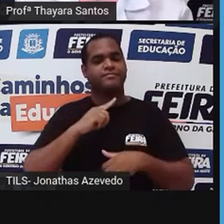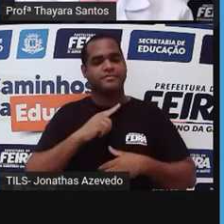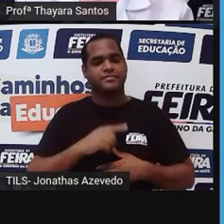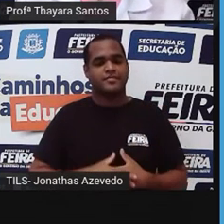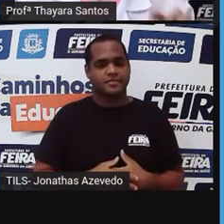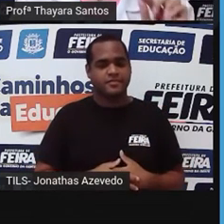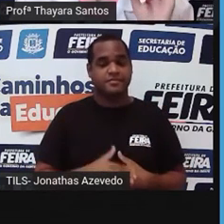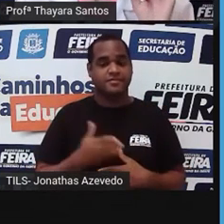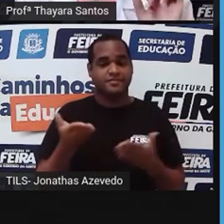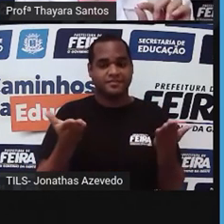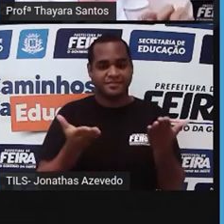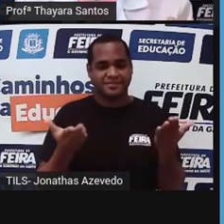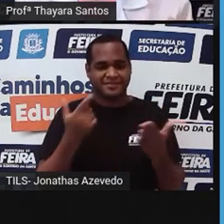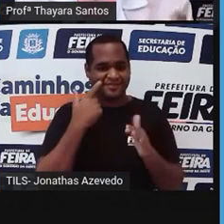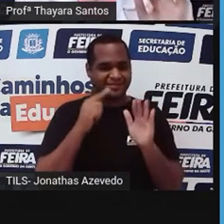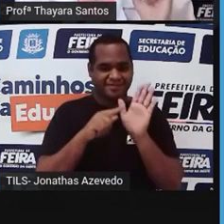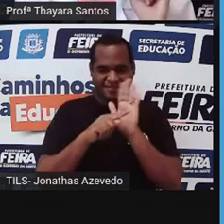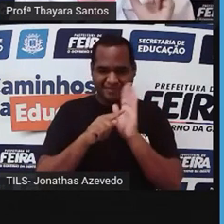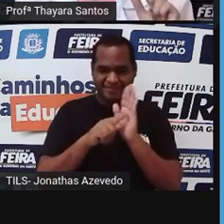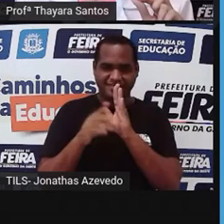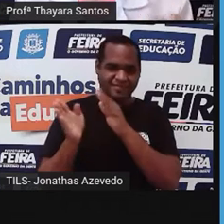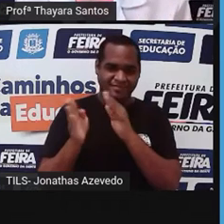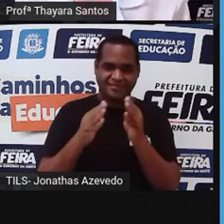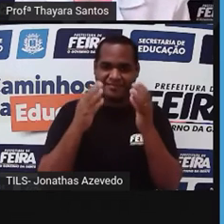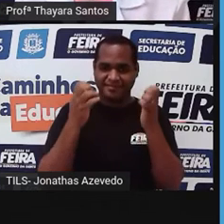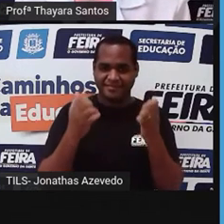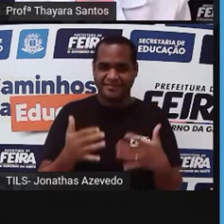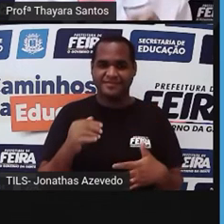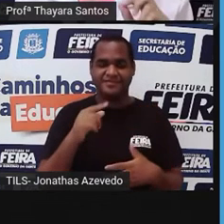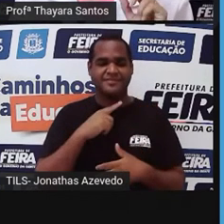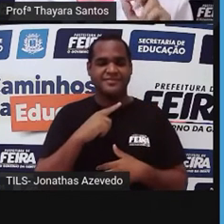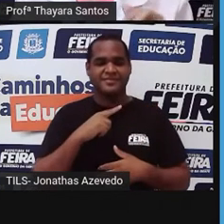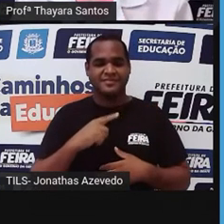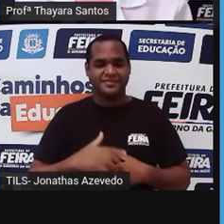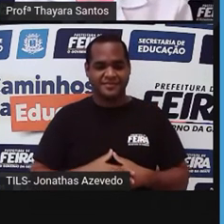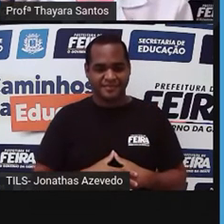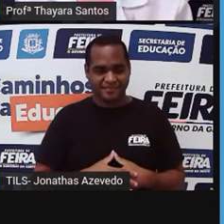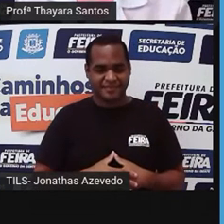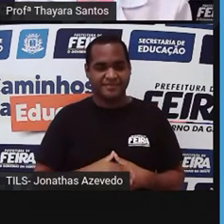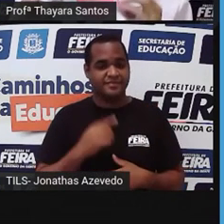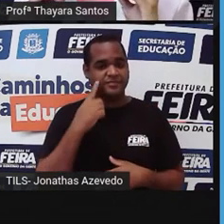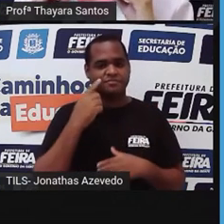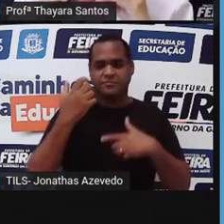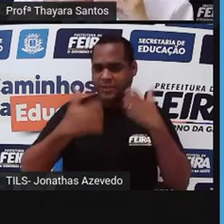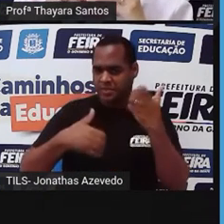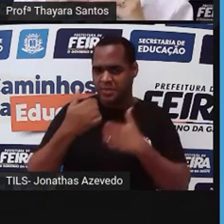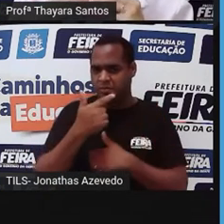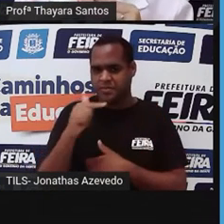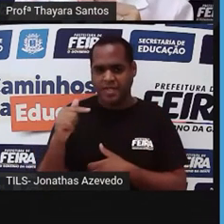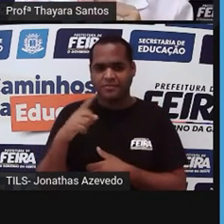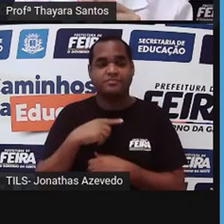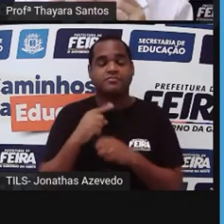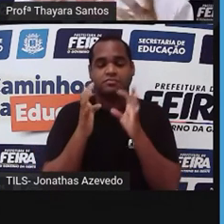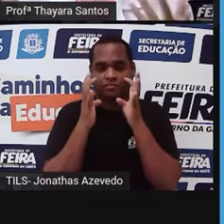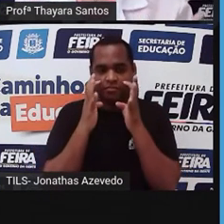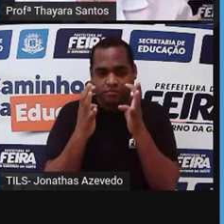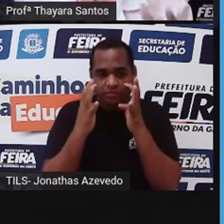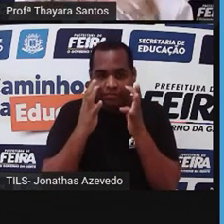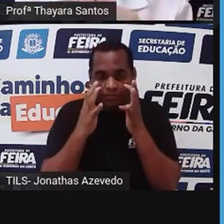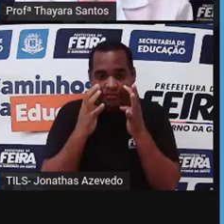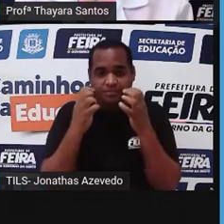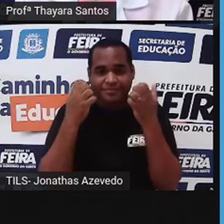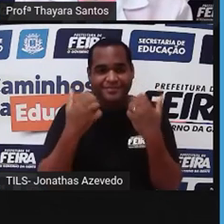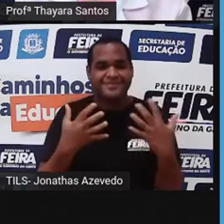Agora, a gente vai ver esse videozinho que não tem áudio, né? Não tem uma explicação, mas vocês prestem atenção que é uma